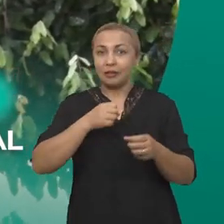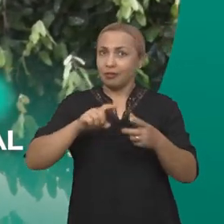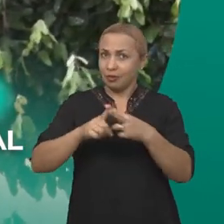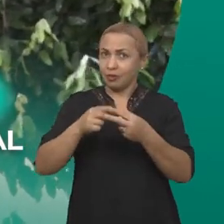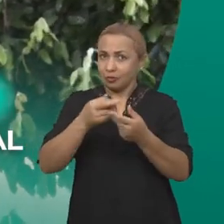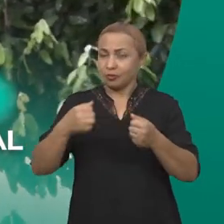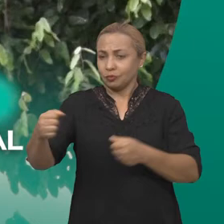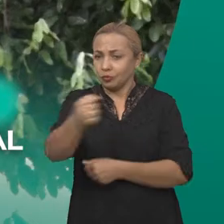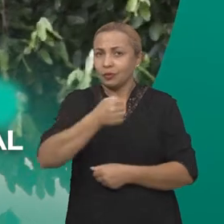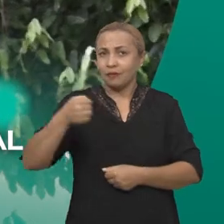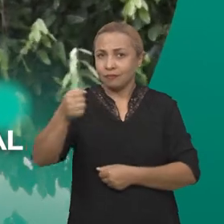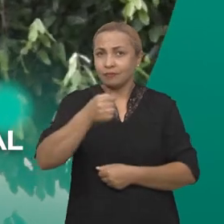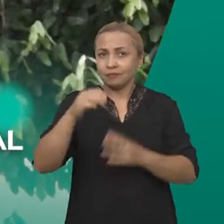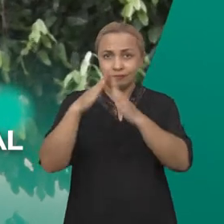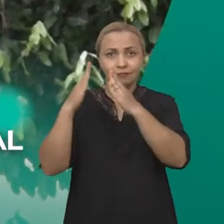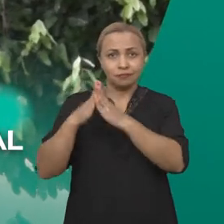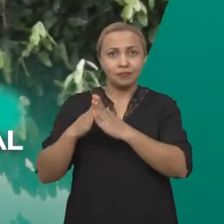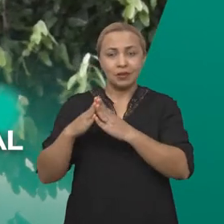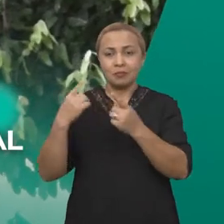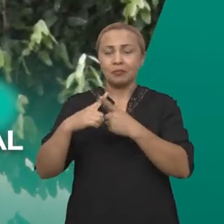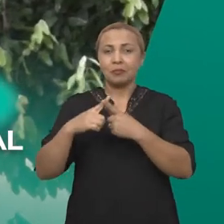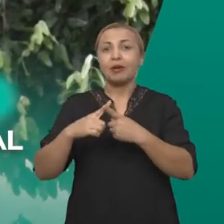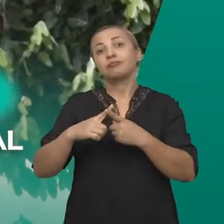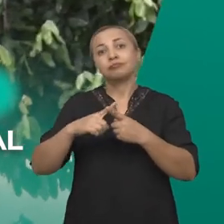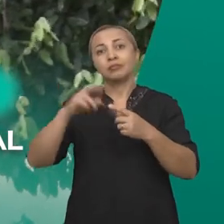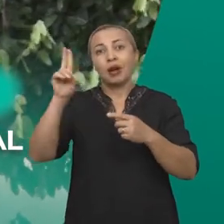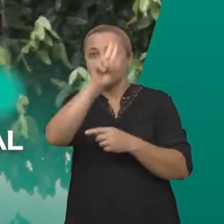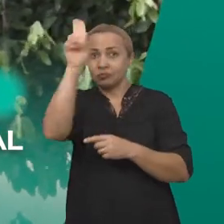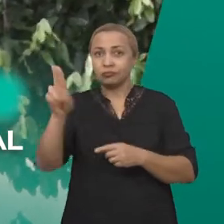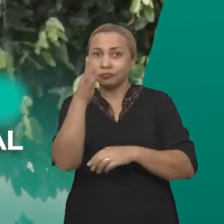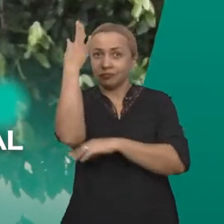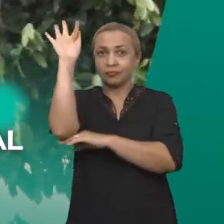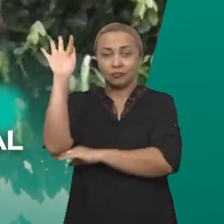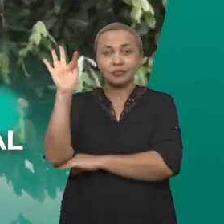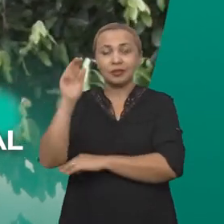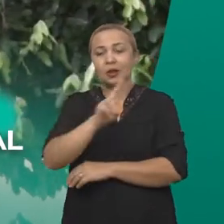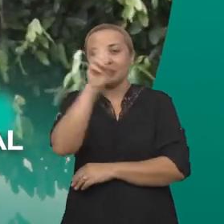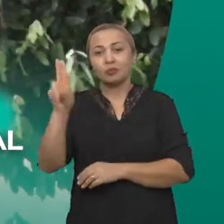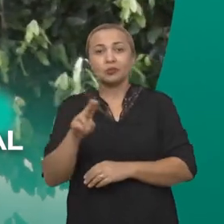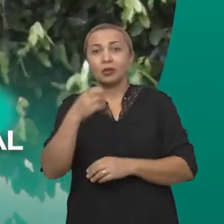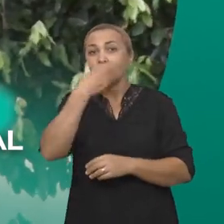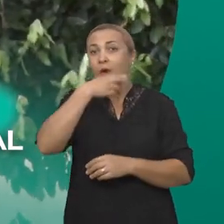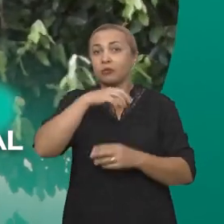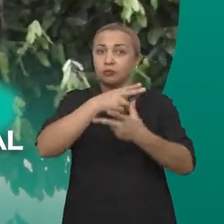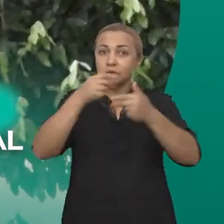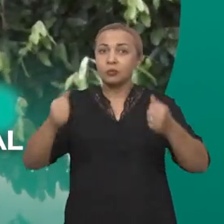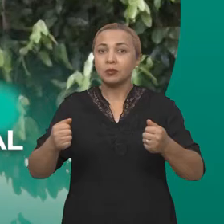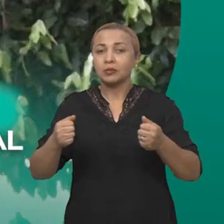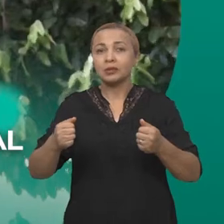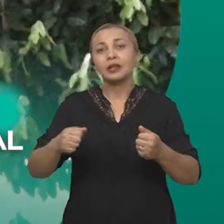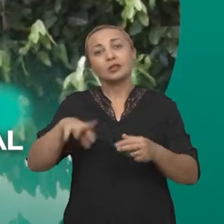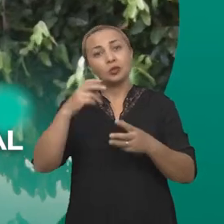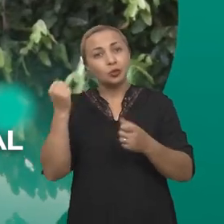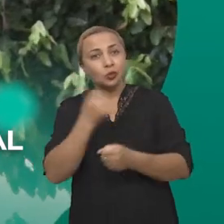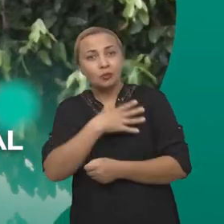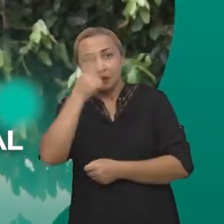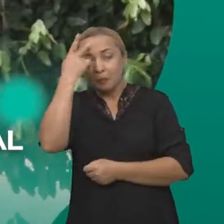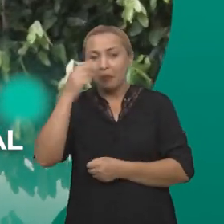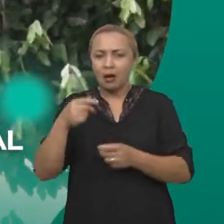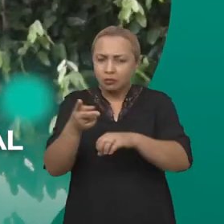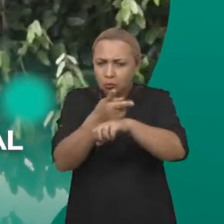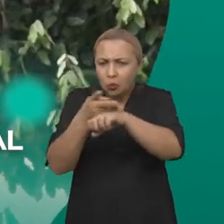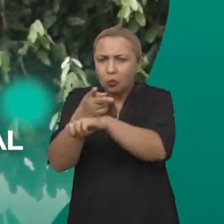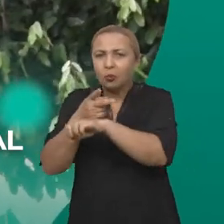artesanal. É que pesquisadores da Universidade Federal de Sergipe estão utilizando as frutas típicas da região na busca de novas